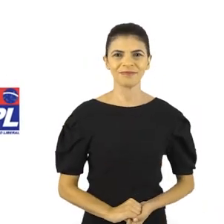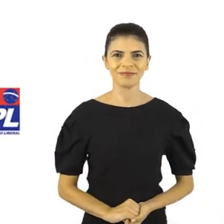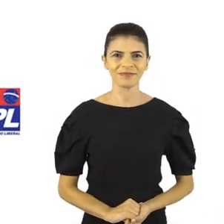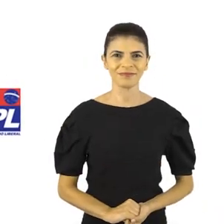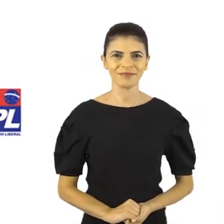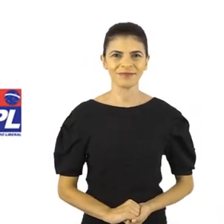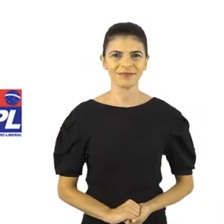prefeito. quero cidade. quero E